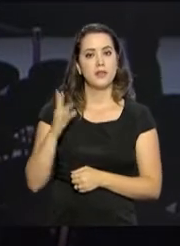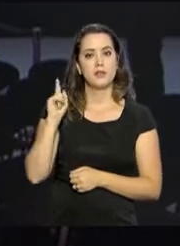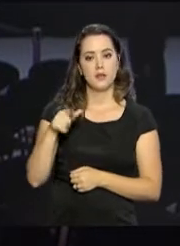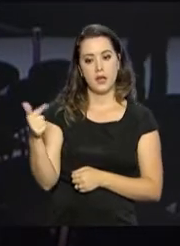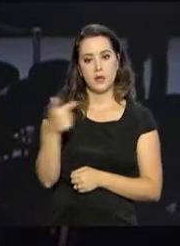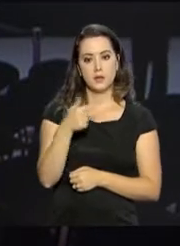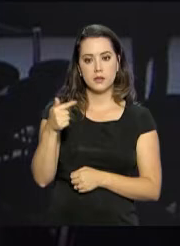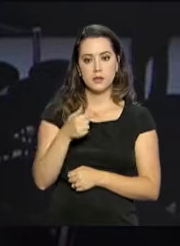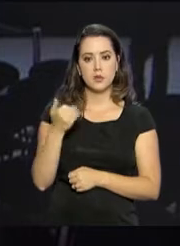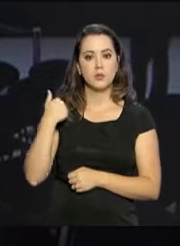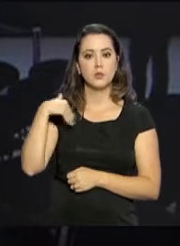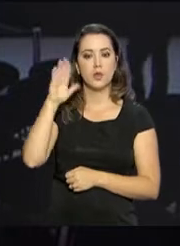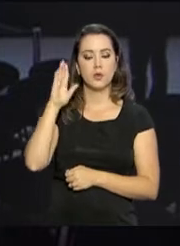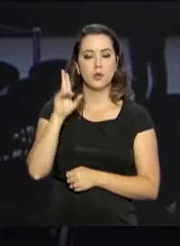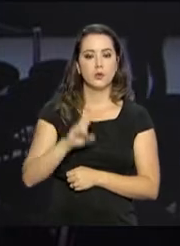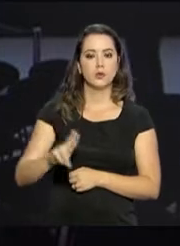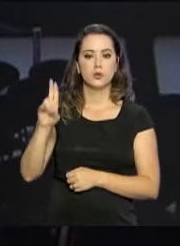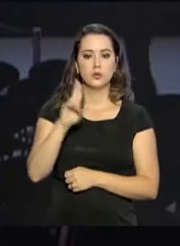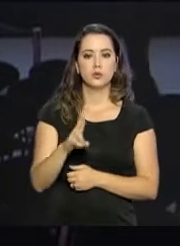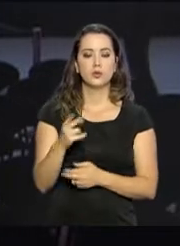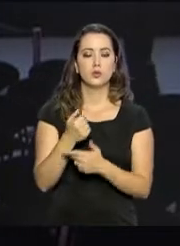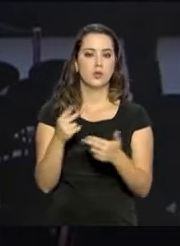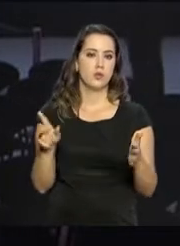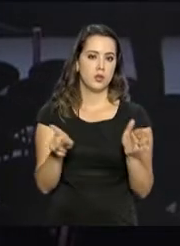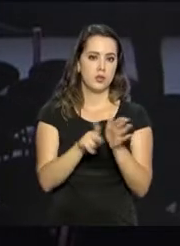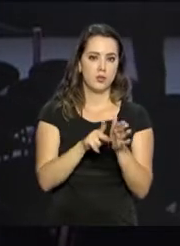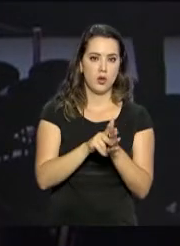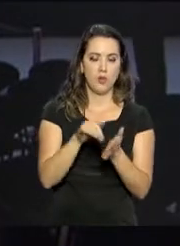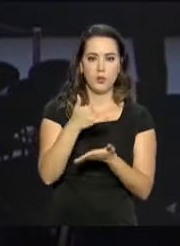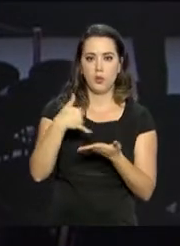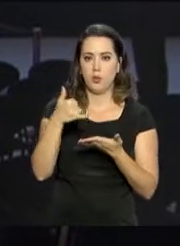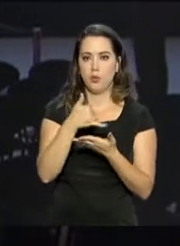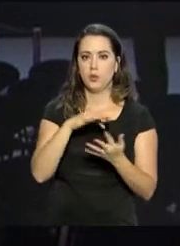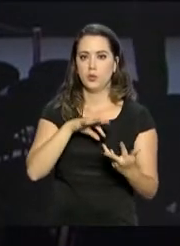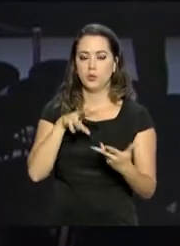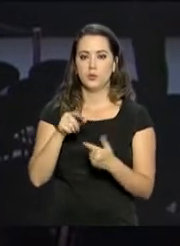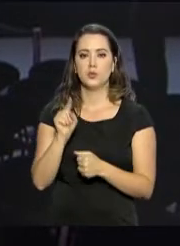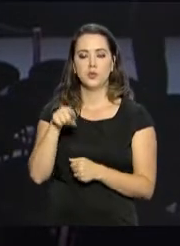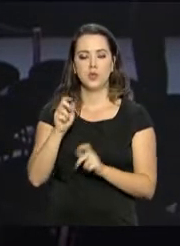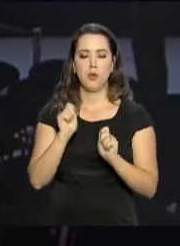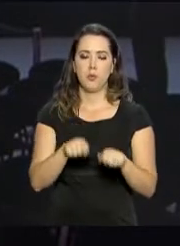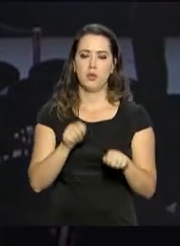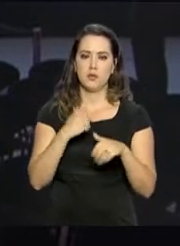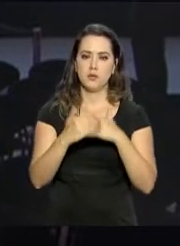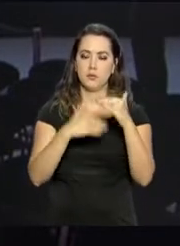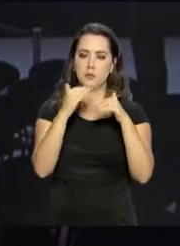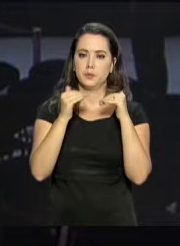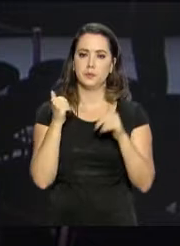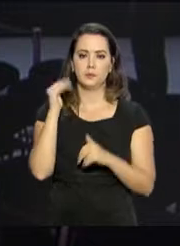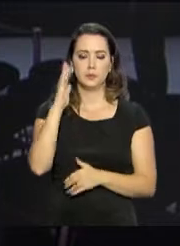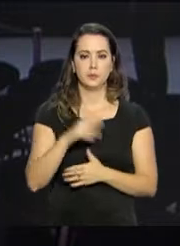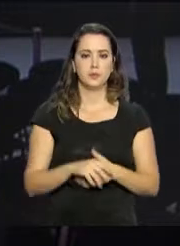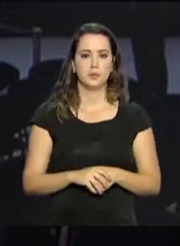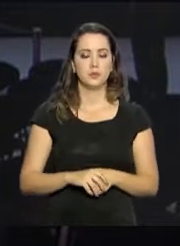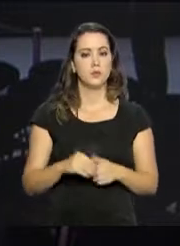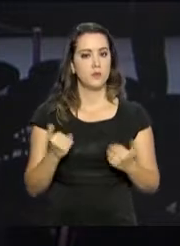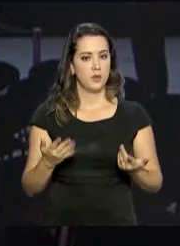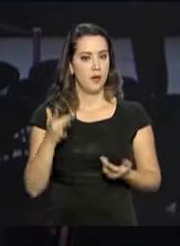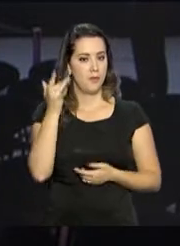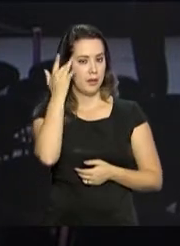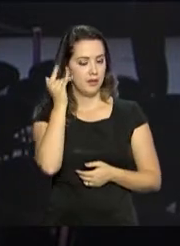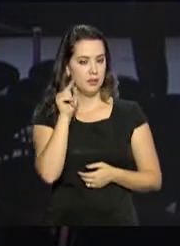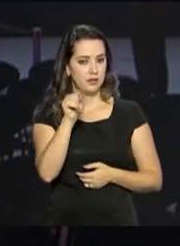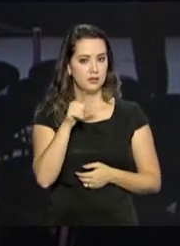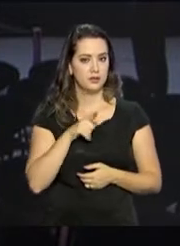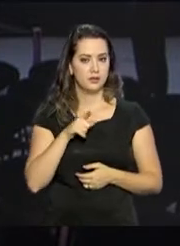sétimo maior consumidor de derivados de petróleo do mundo e tem potencial para crescer ainda mais. E amanhã